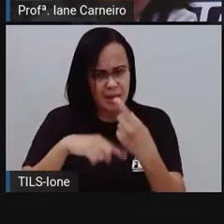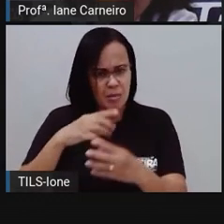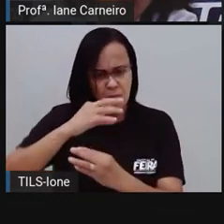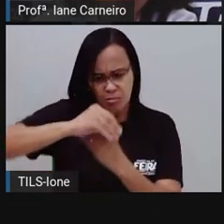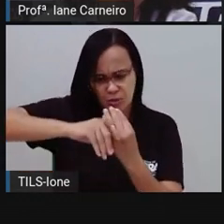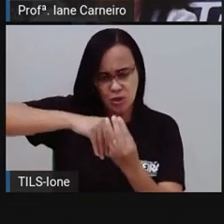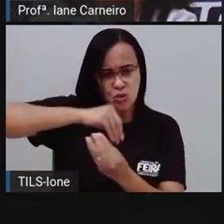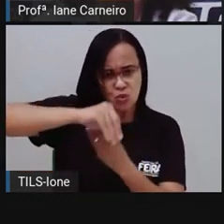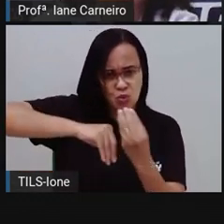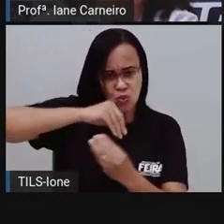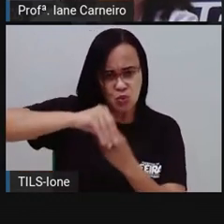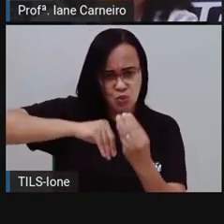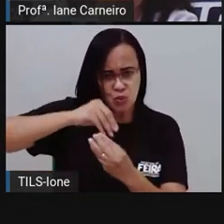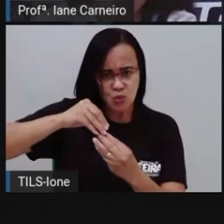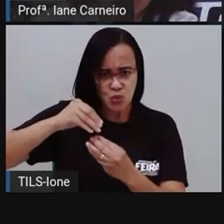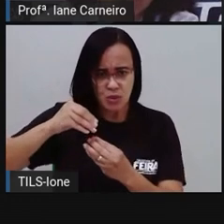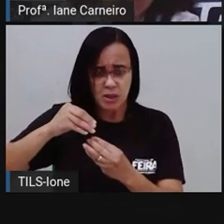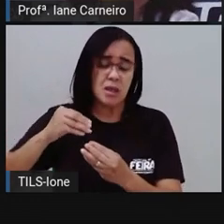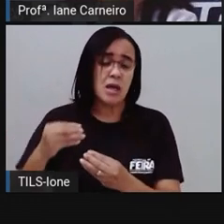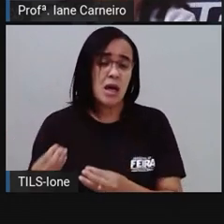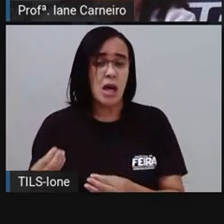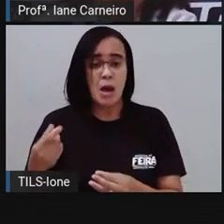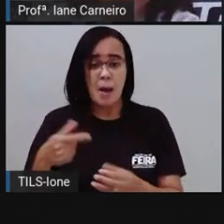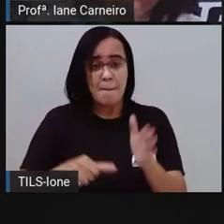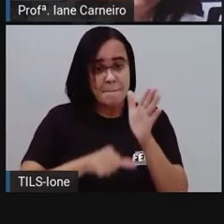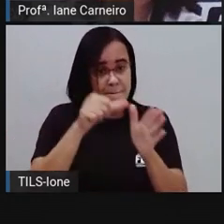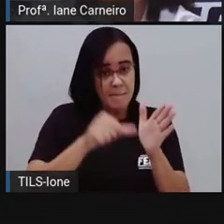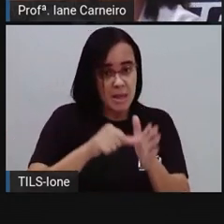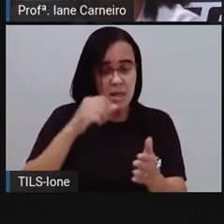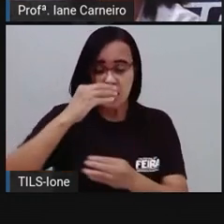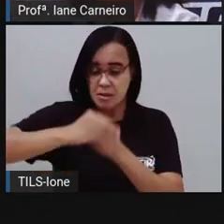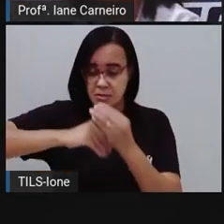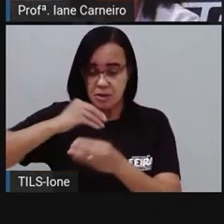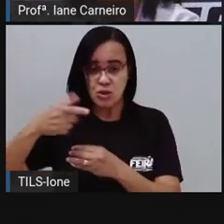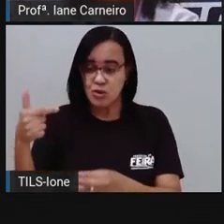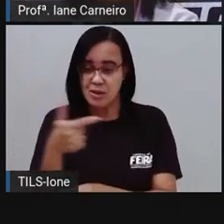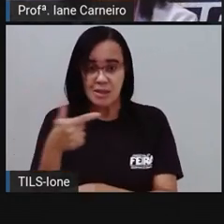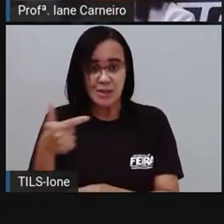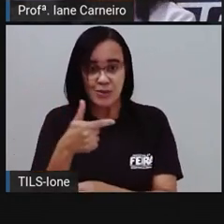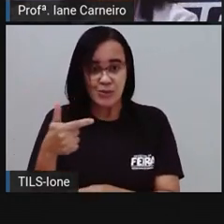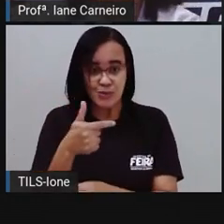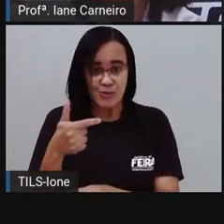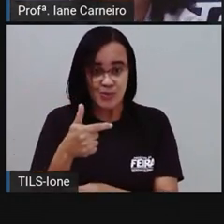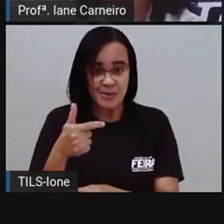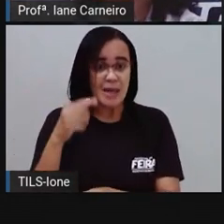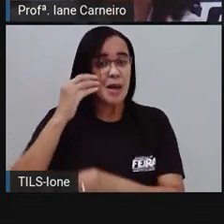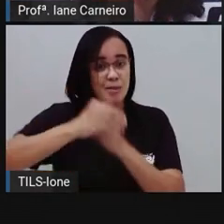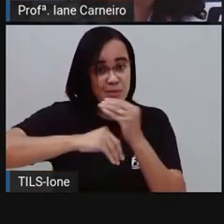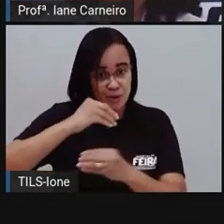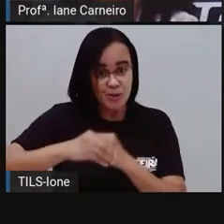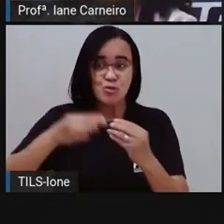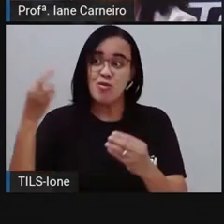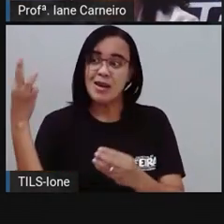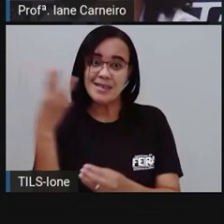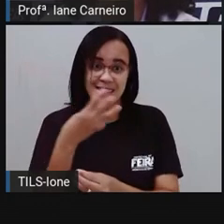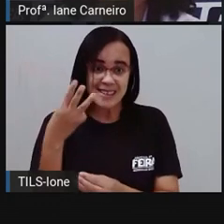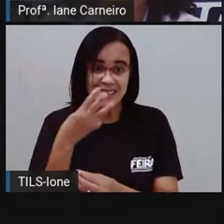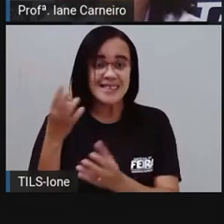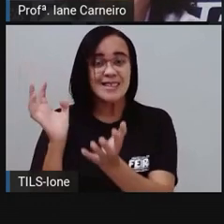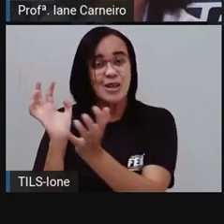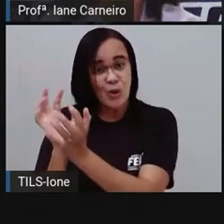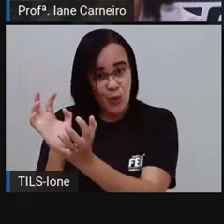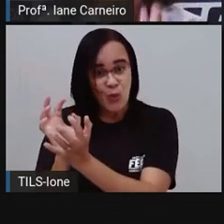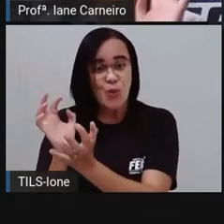secundárias com as cores primárias, a gente vai ter as cores terciárias, a terceira classe de cores, tá bom?